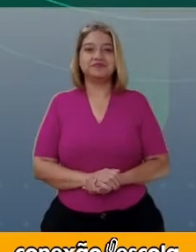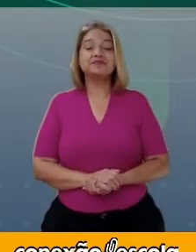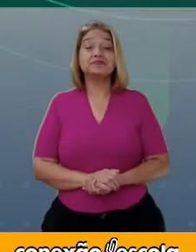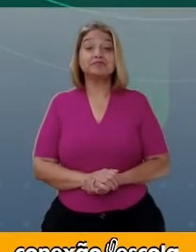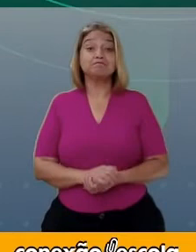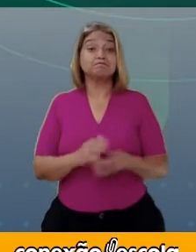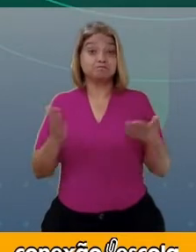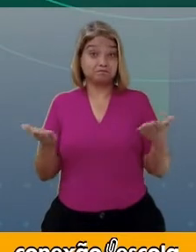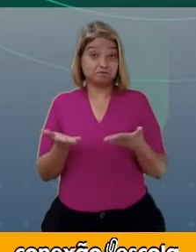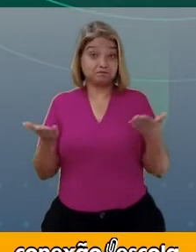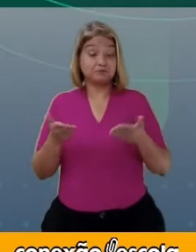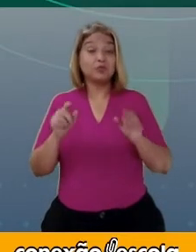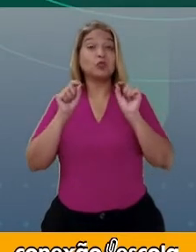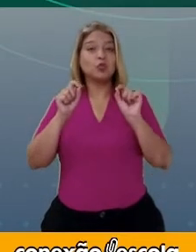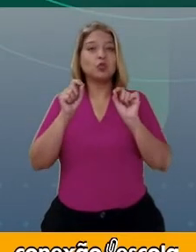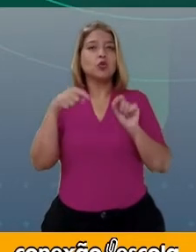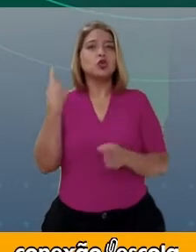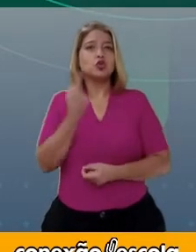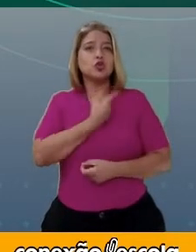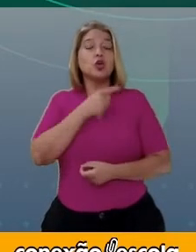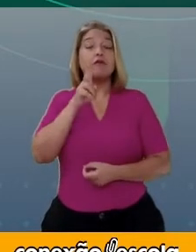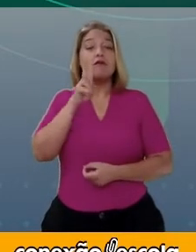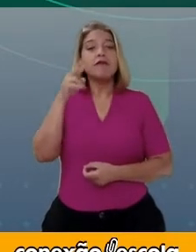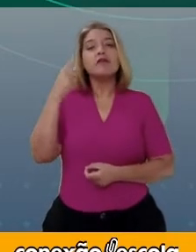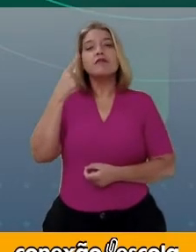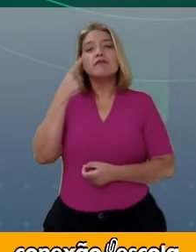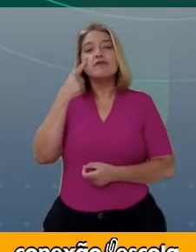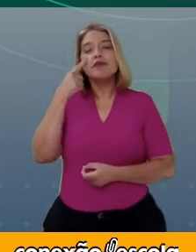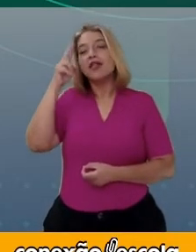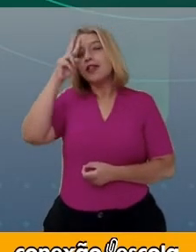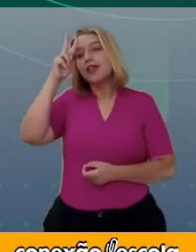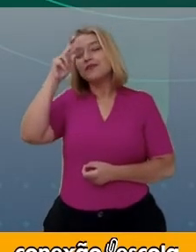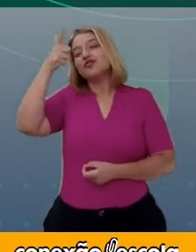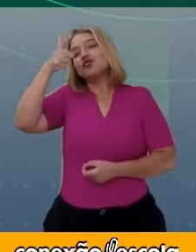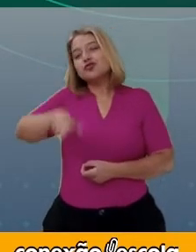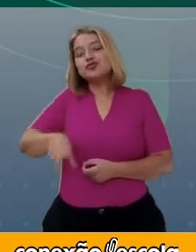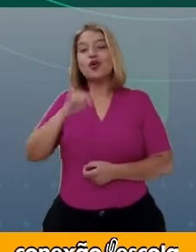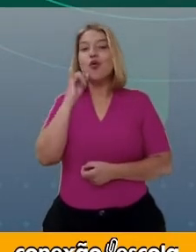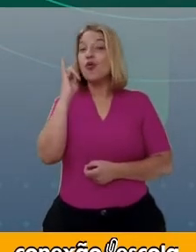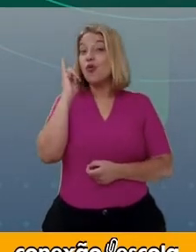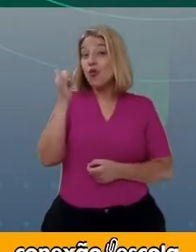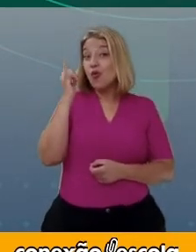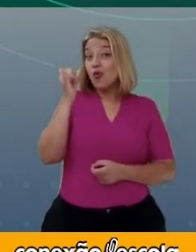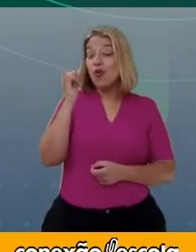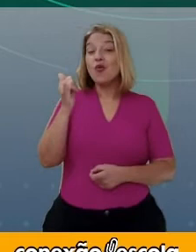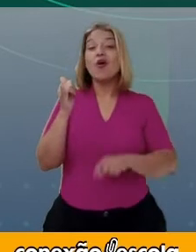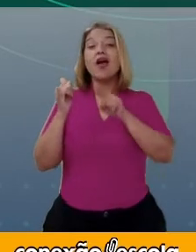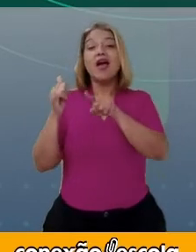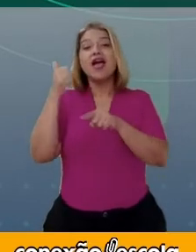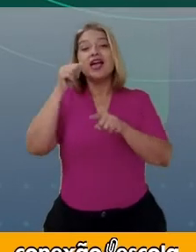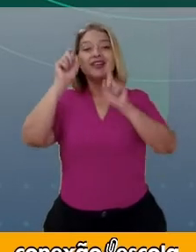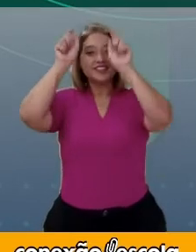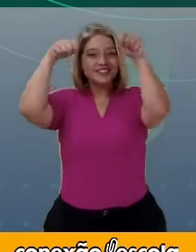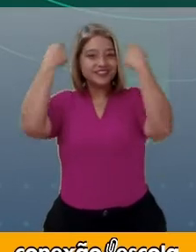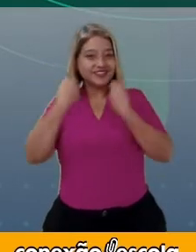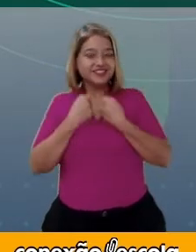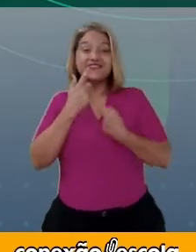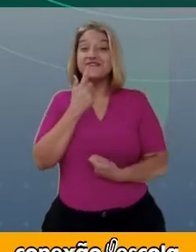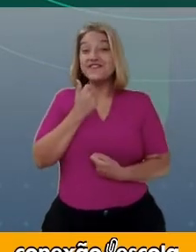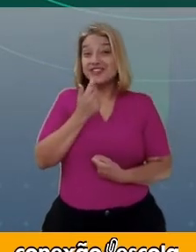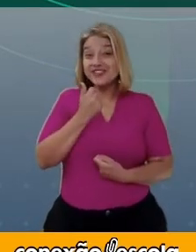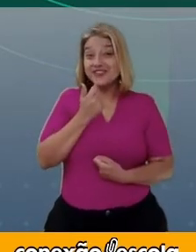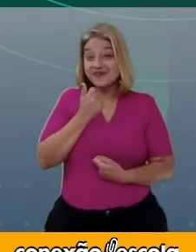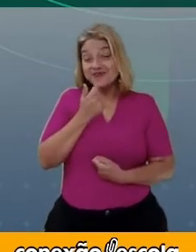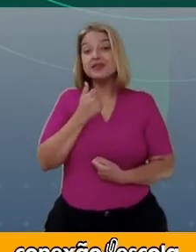Agora, nós iremos recordar o conto da Chapeuzinho Vermelho e